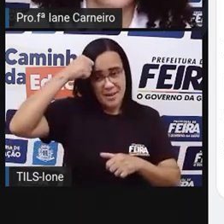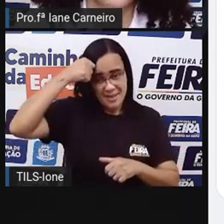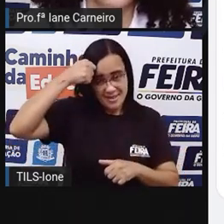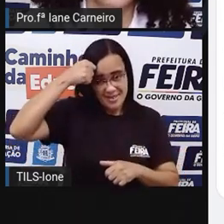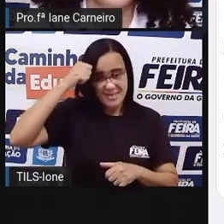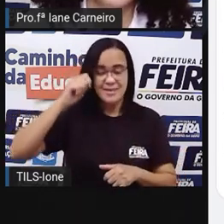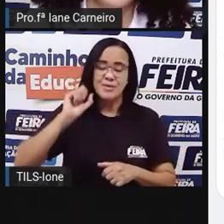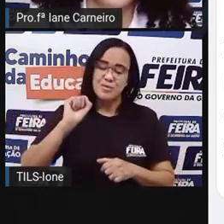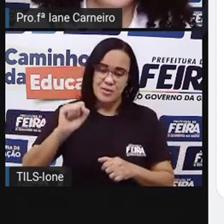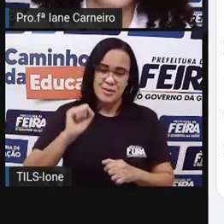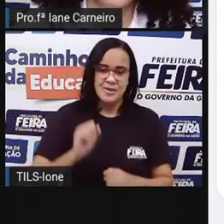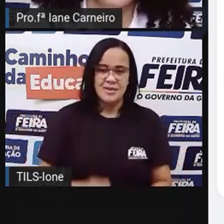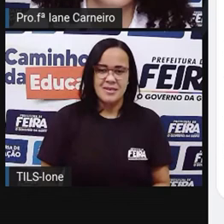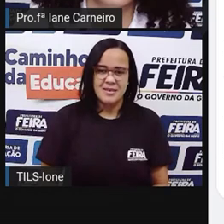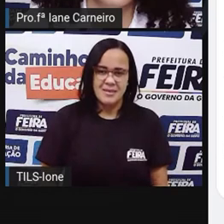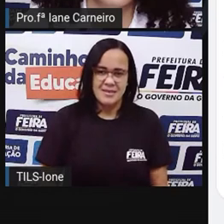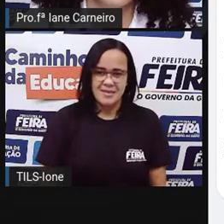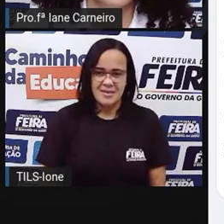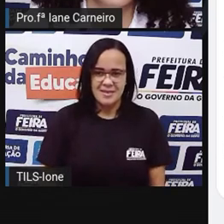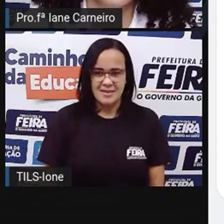ó. Vou fazer aqui, ó.